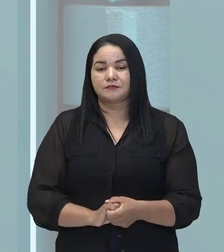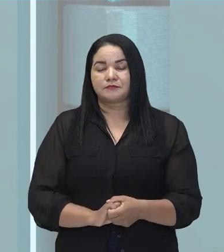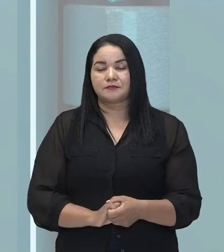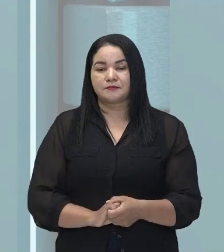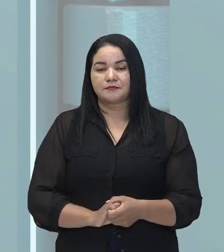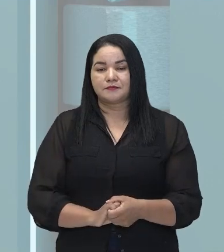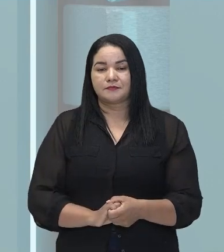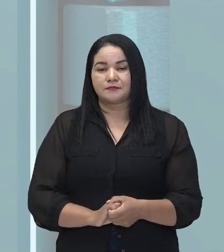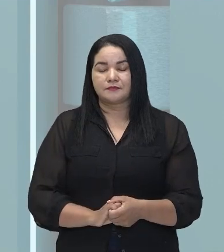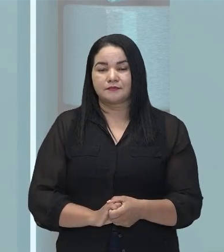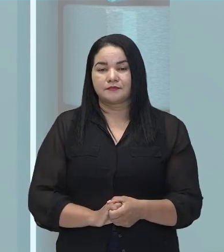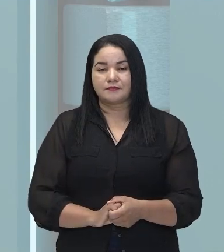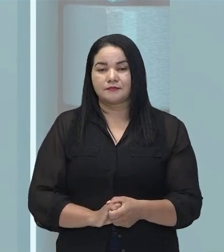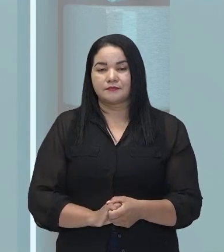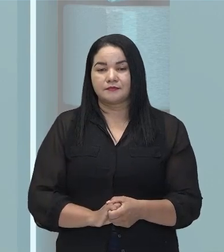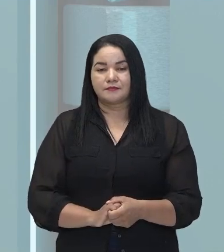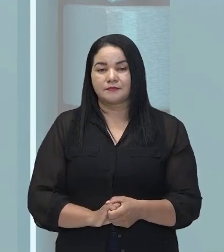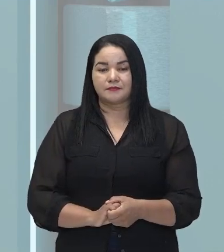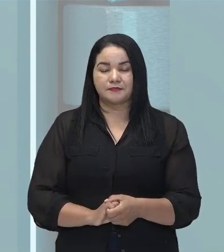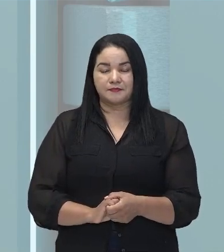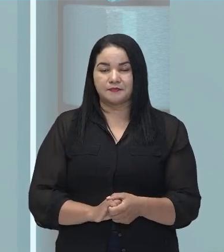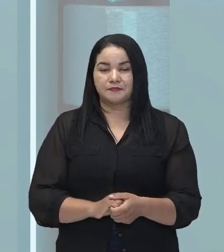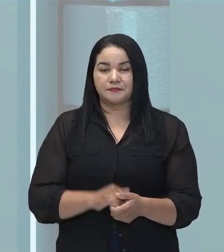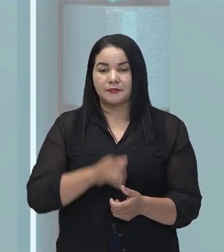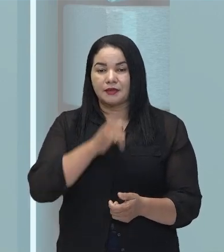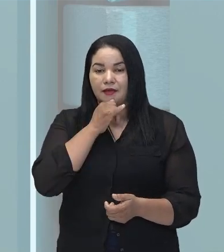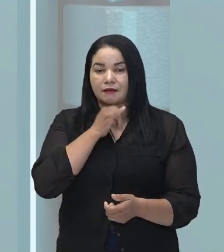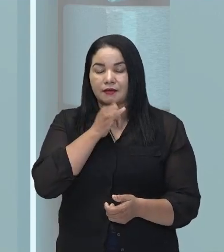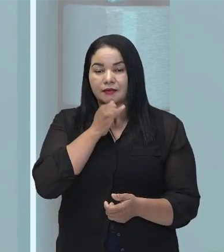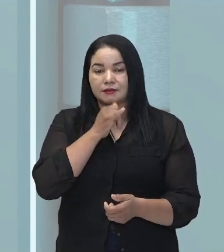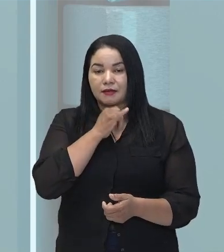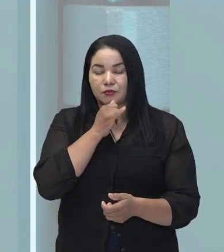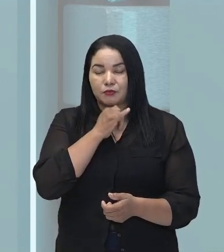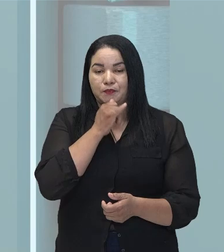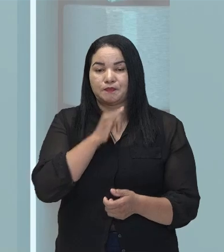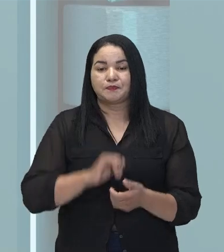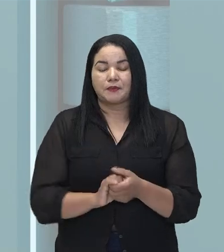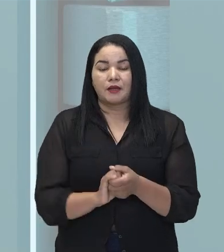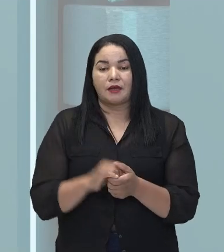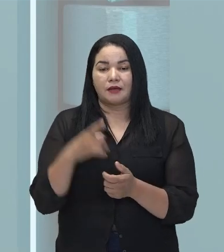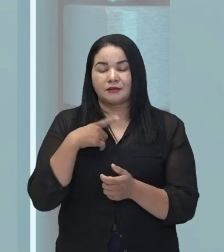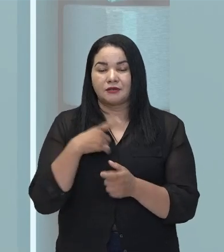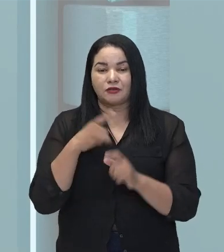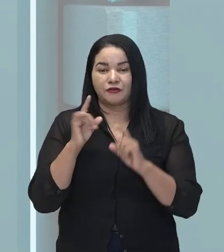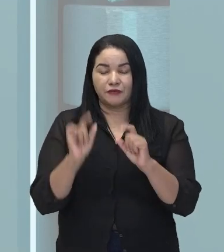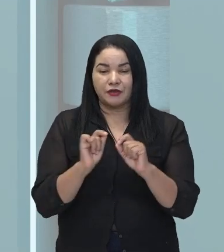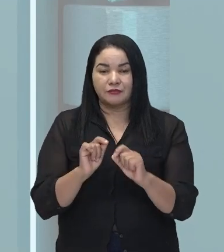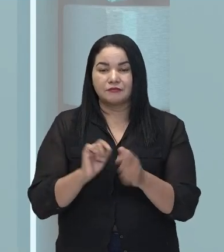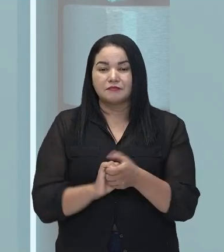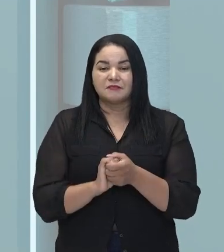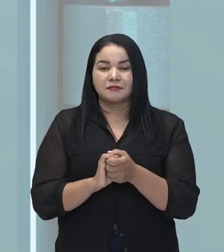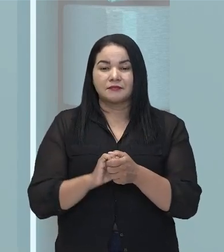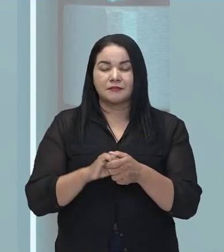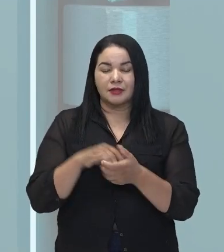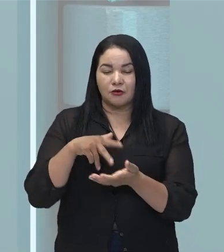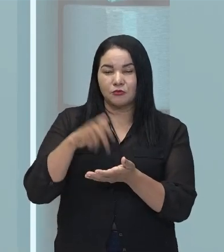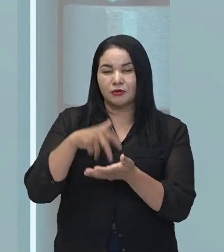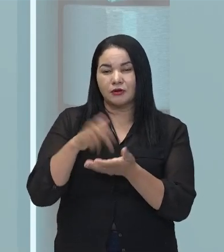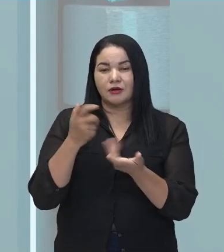ele tem como núcleo um verbo de ação. Correr, andar, pular, correr, dormir, pensar.